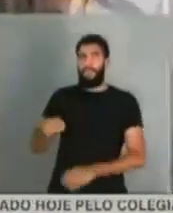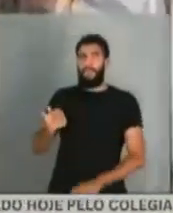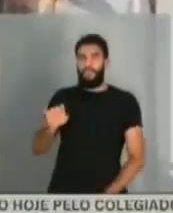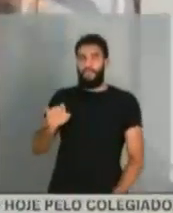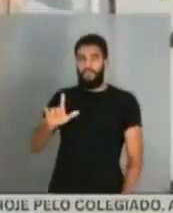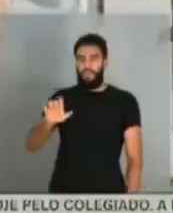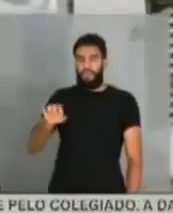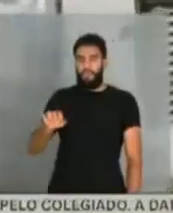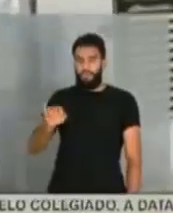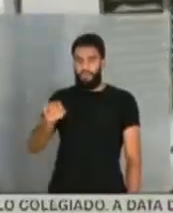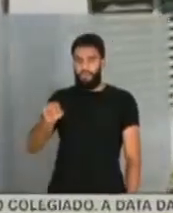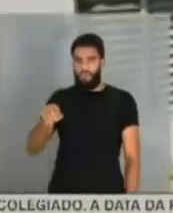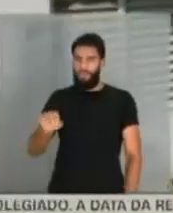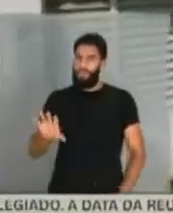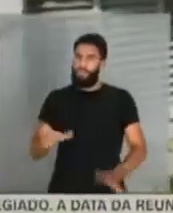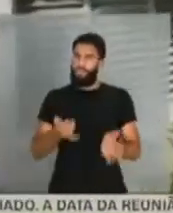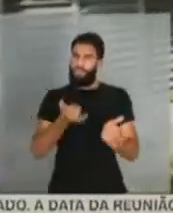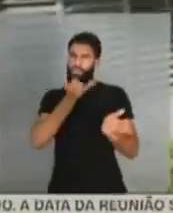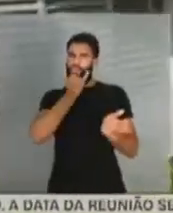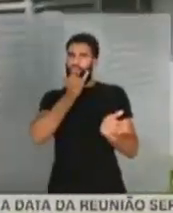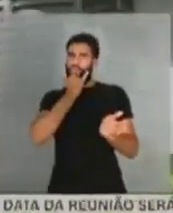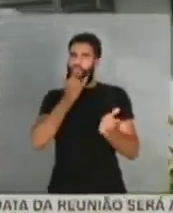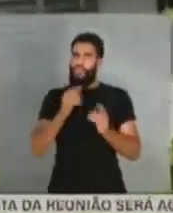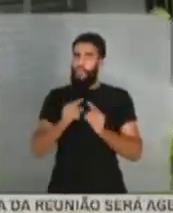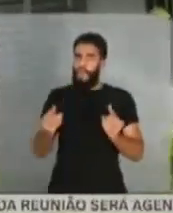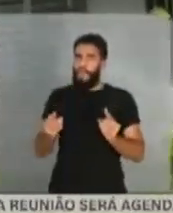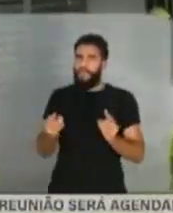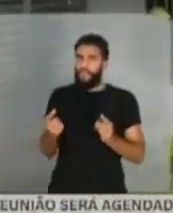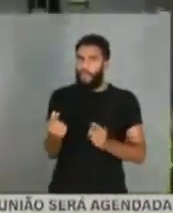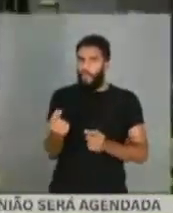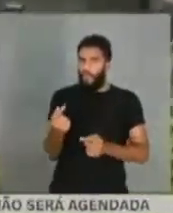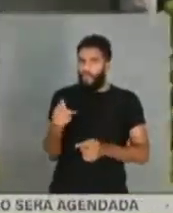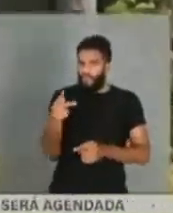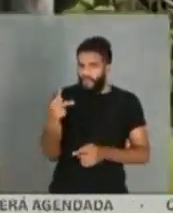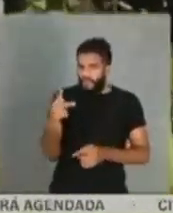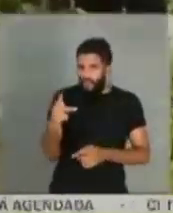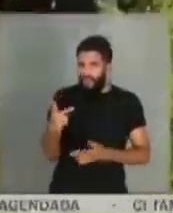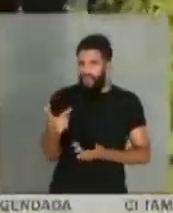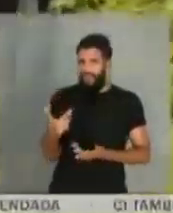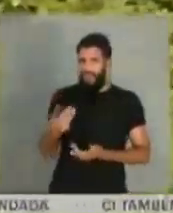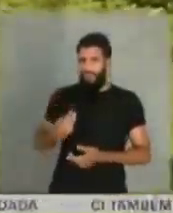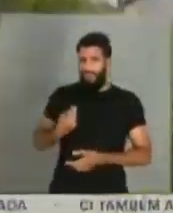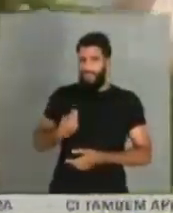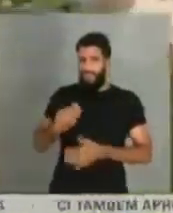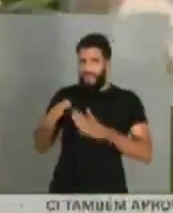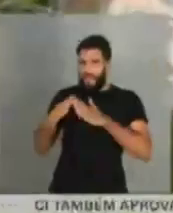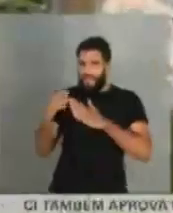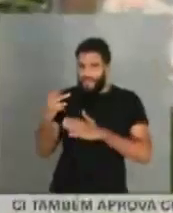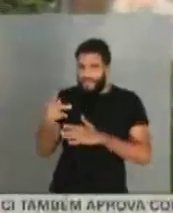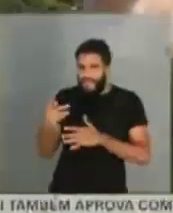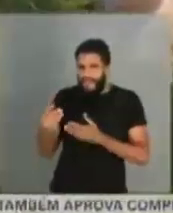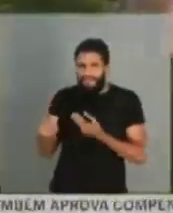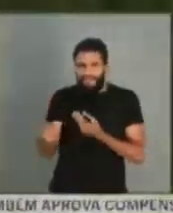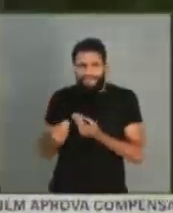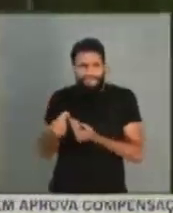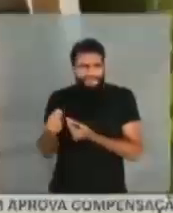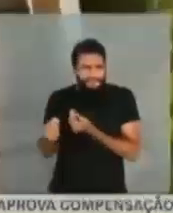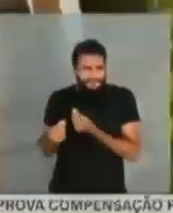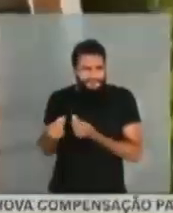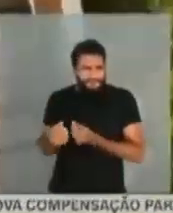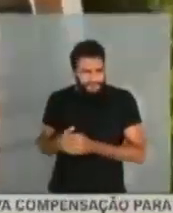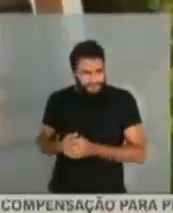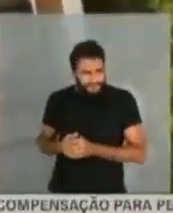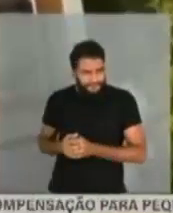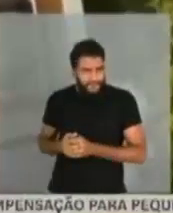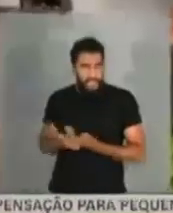de... Olha, para o patrimônio que o senhor tem, é meio inadequado e meio insalubre morar numa casa dessa. É uma casa